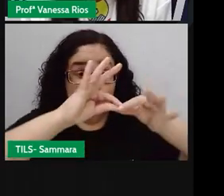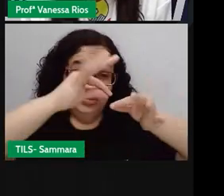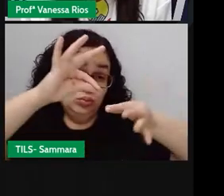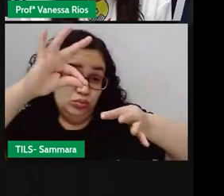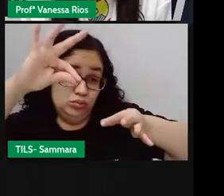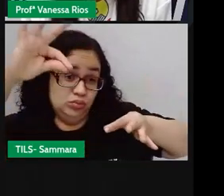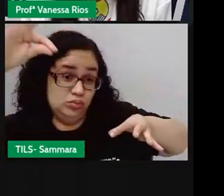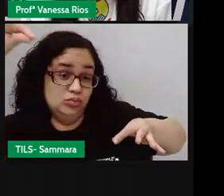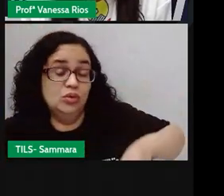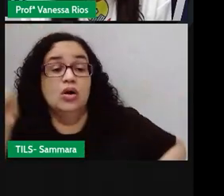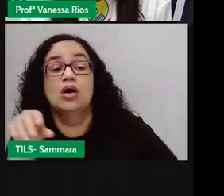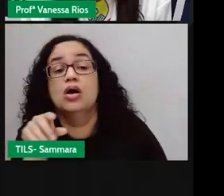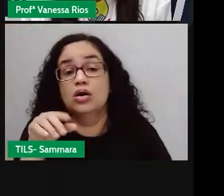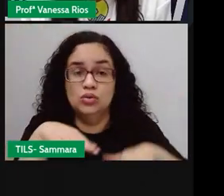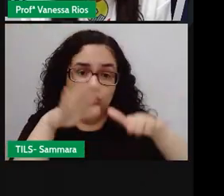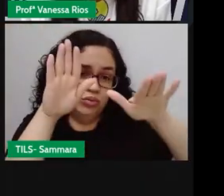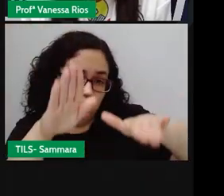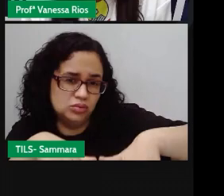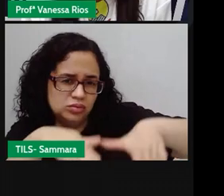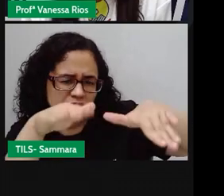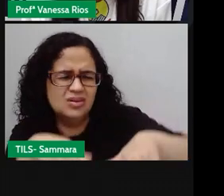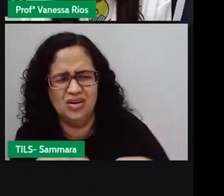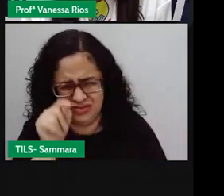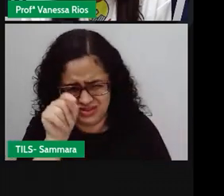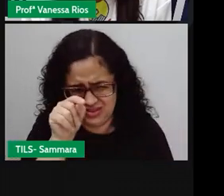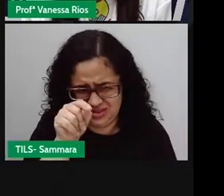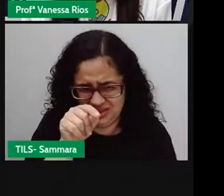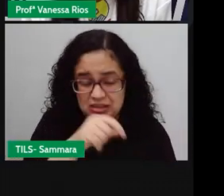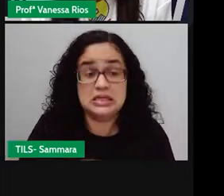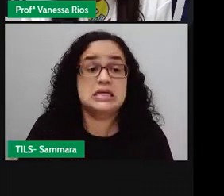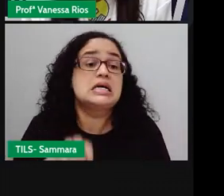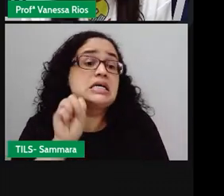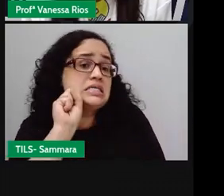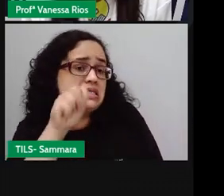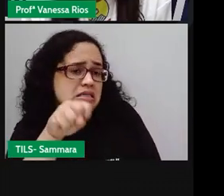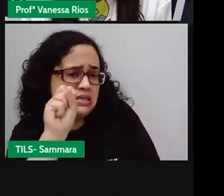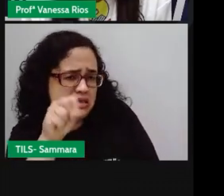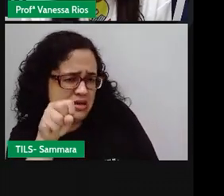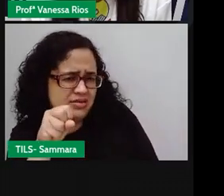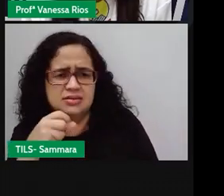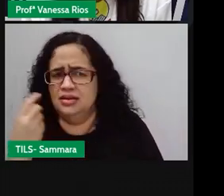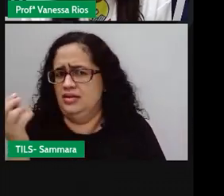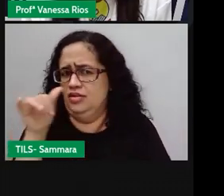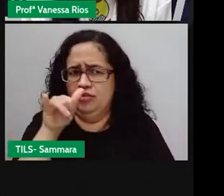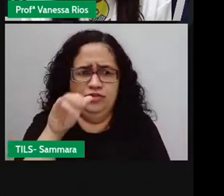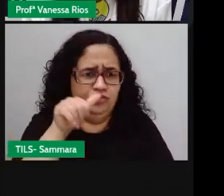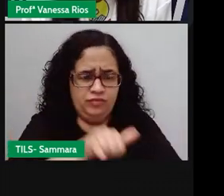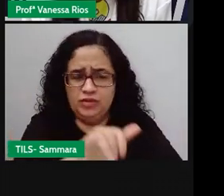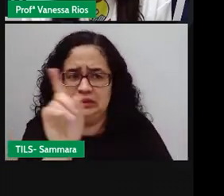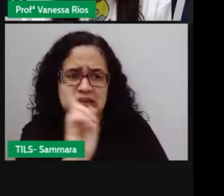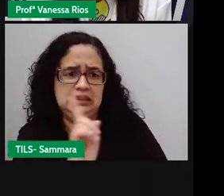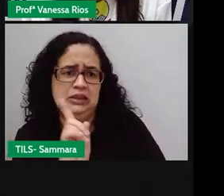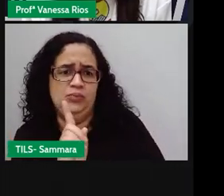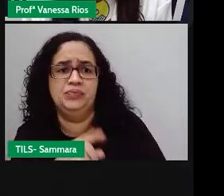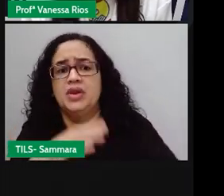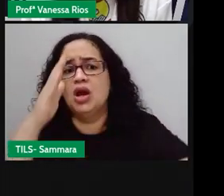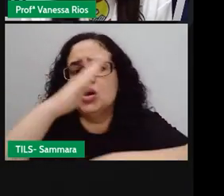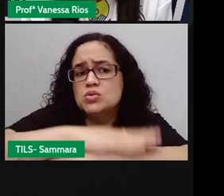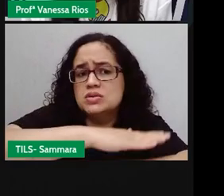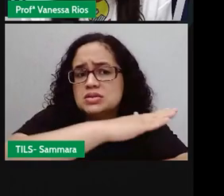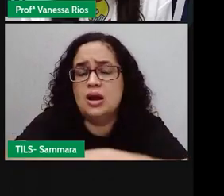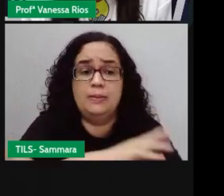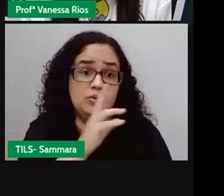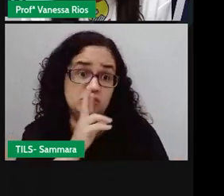caminho é cumprido. O urubu respondeu, você vai mesmo? Se vou, até lá,